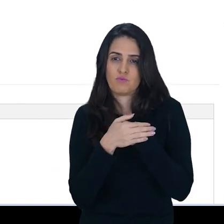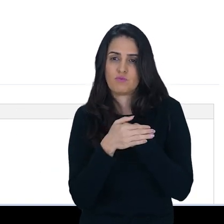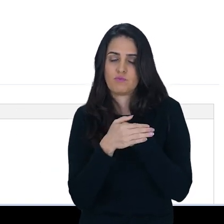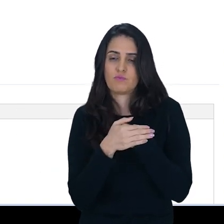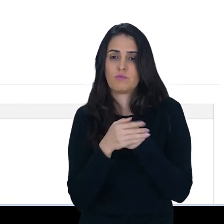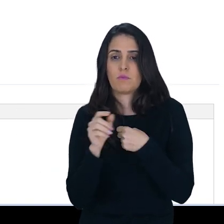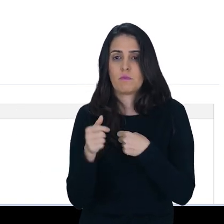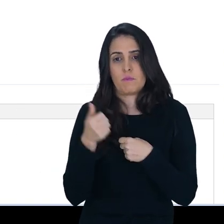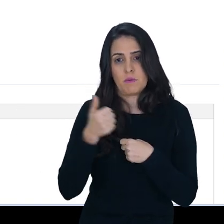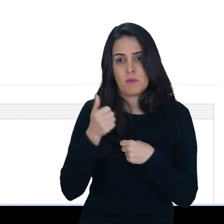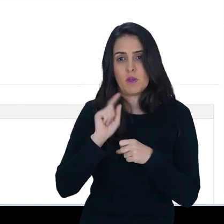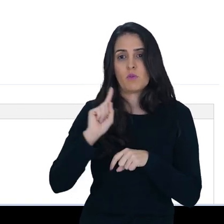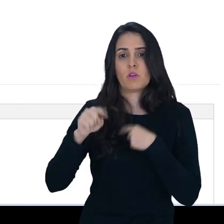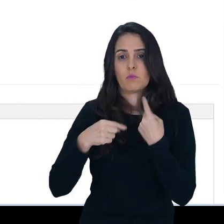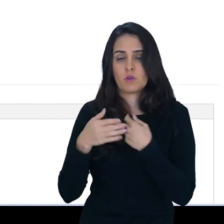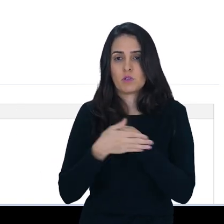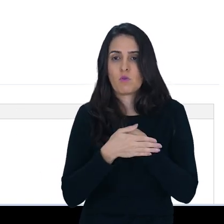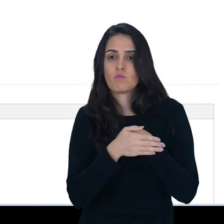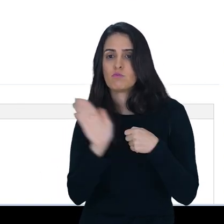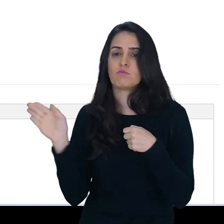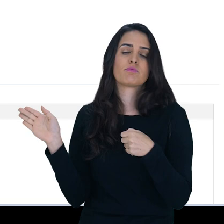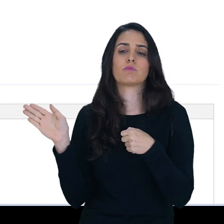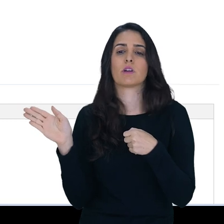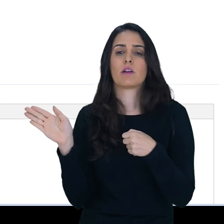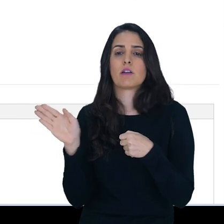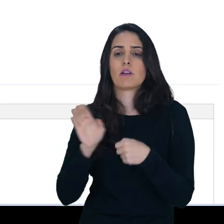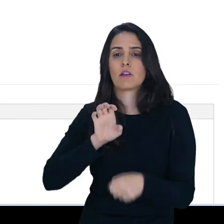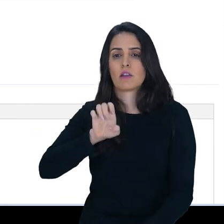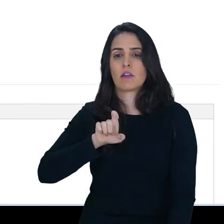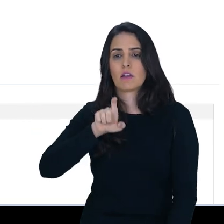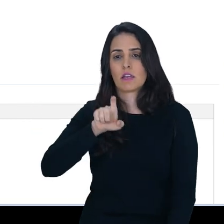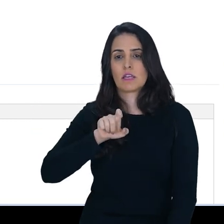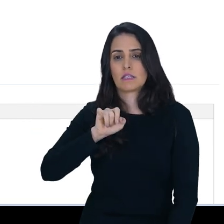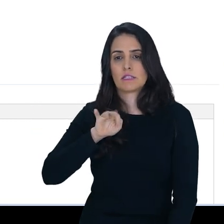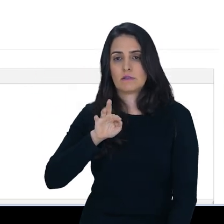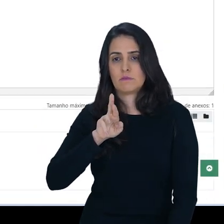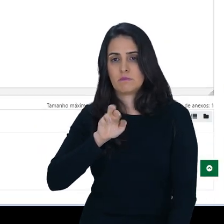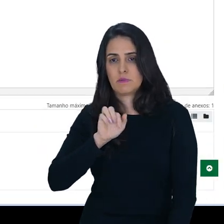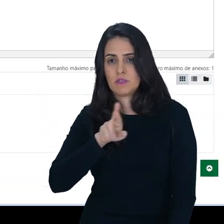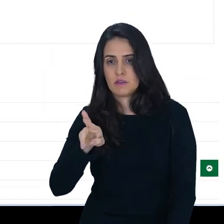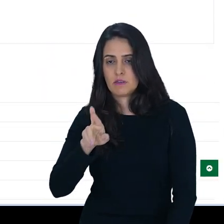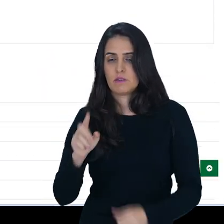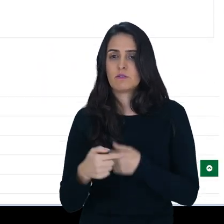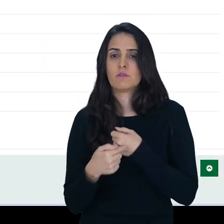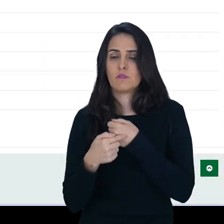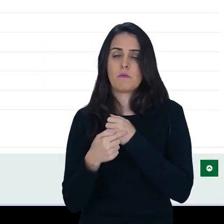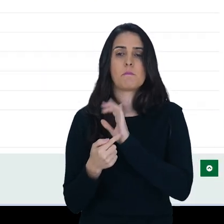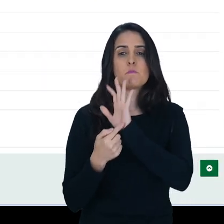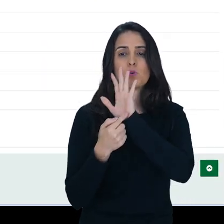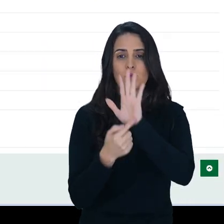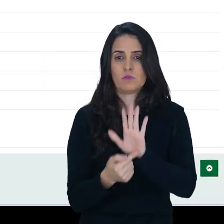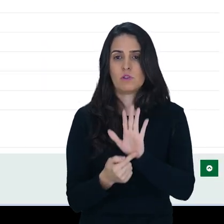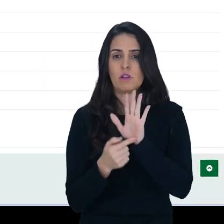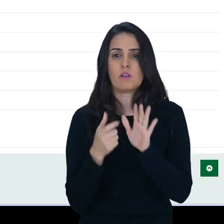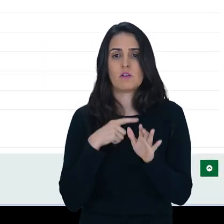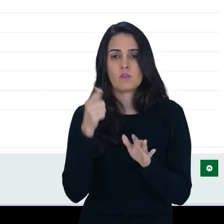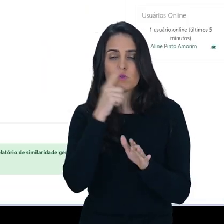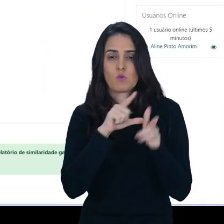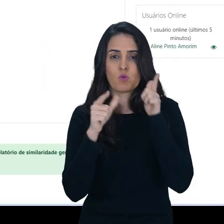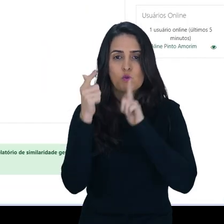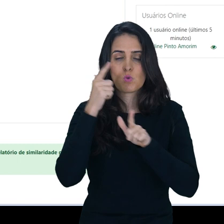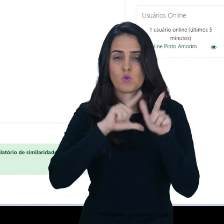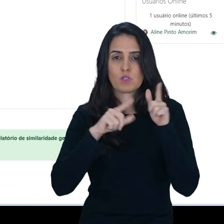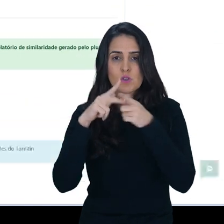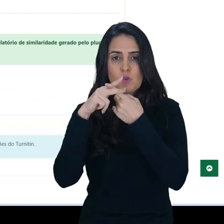Moodle do IFES, quando a gente recebe uma sala, então eu vou colocar aqui a visibilidade, mostrar, até para que eu possa